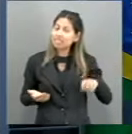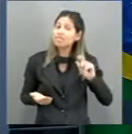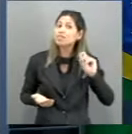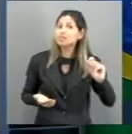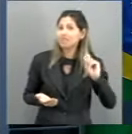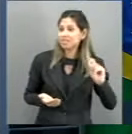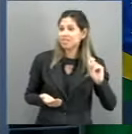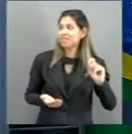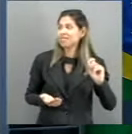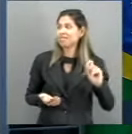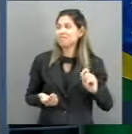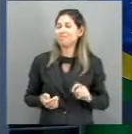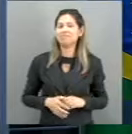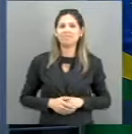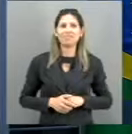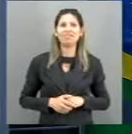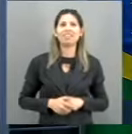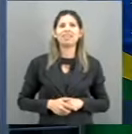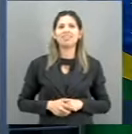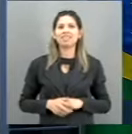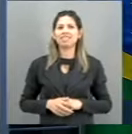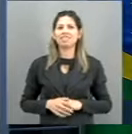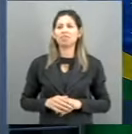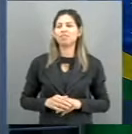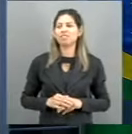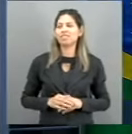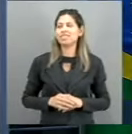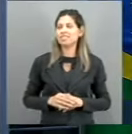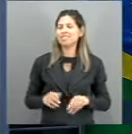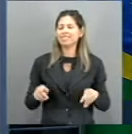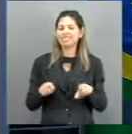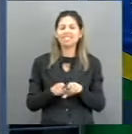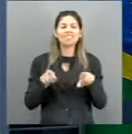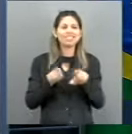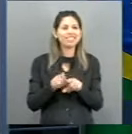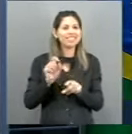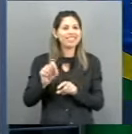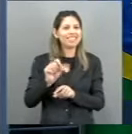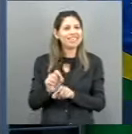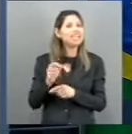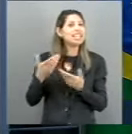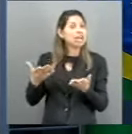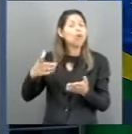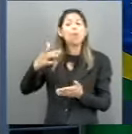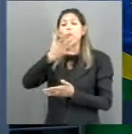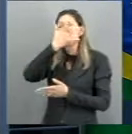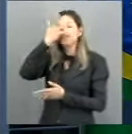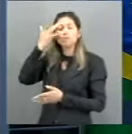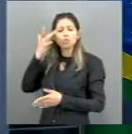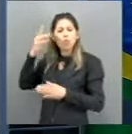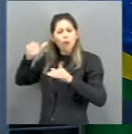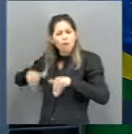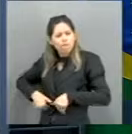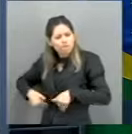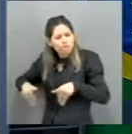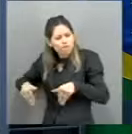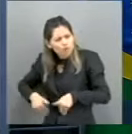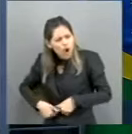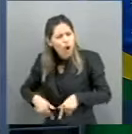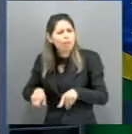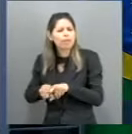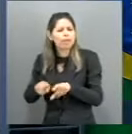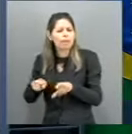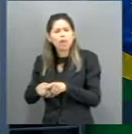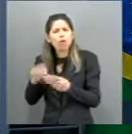consequentemente, não dá condições dele sobreviver. Esses alguns casos que eu citei aqui, eram até de fome e miséria. O cara passava fome, não ia